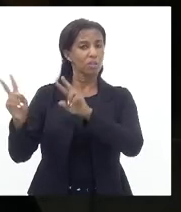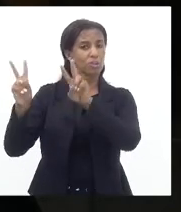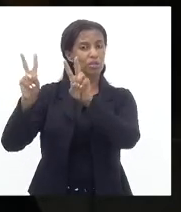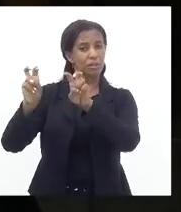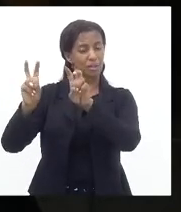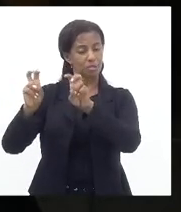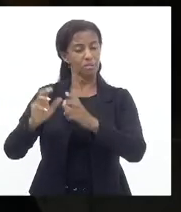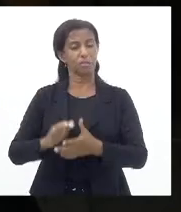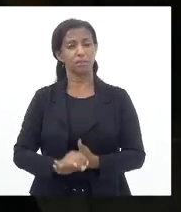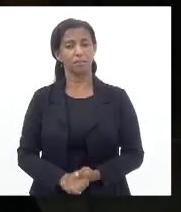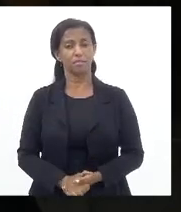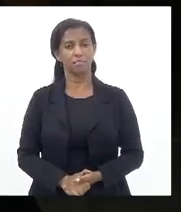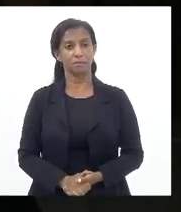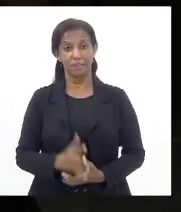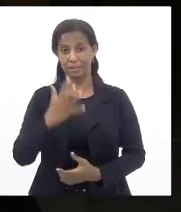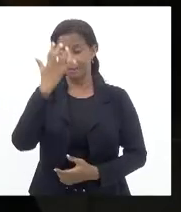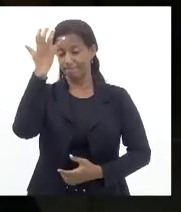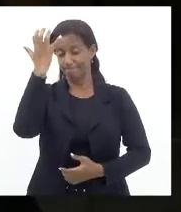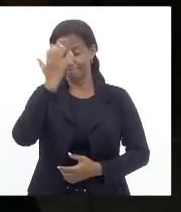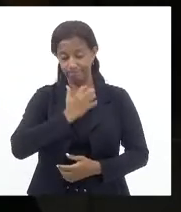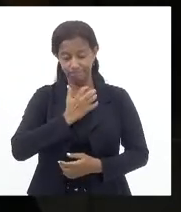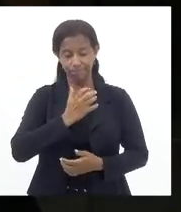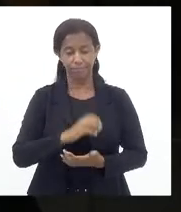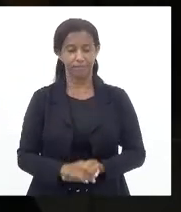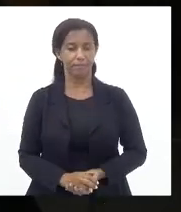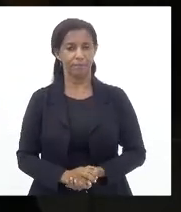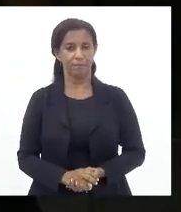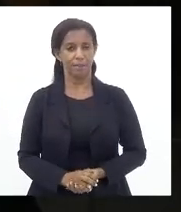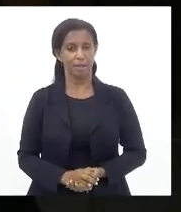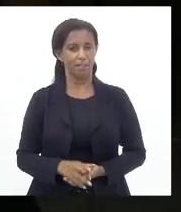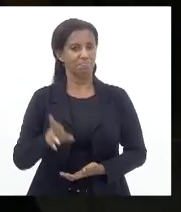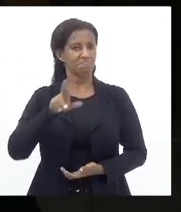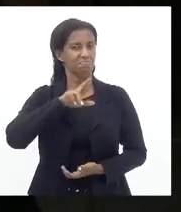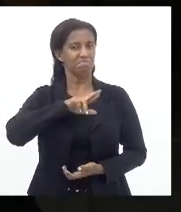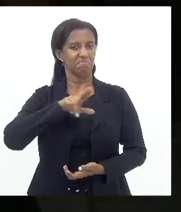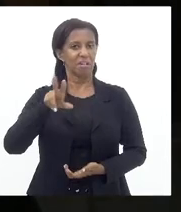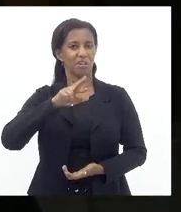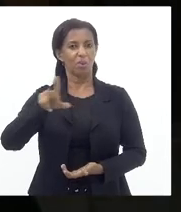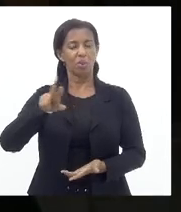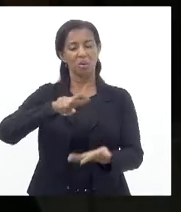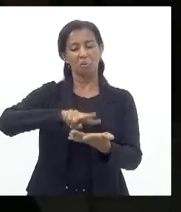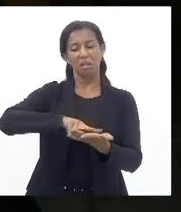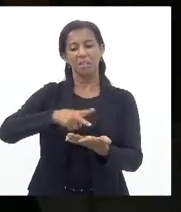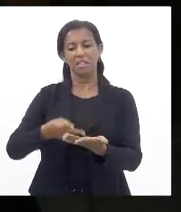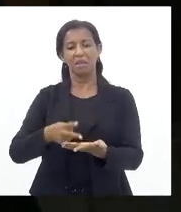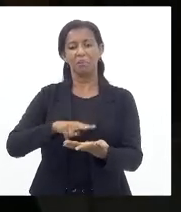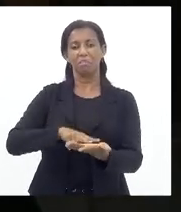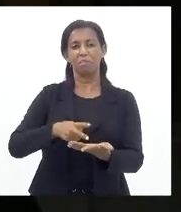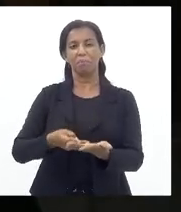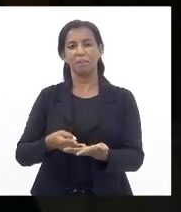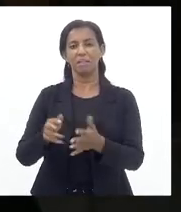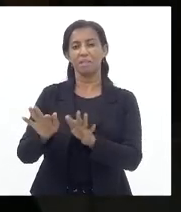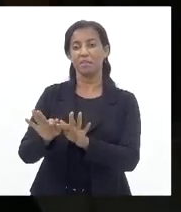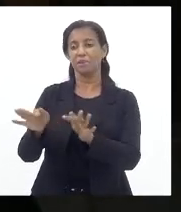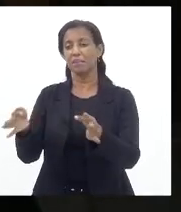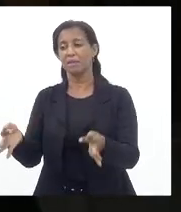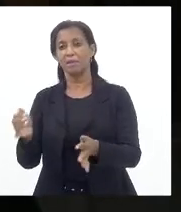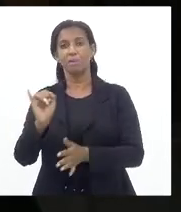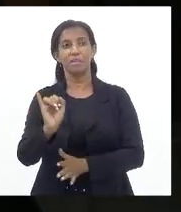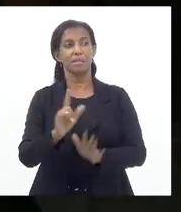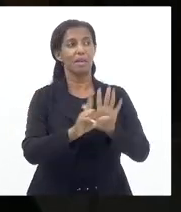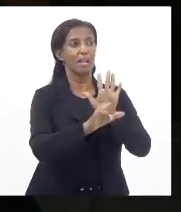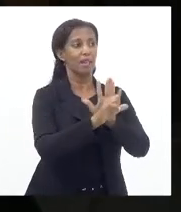Muito sérios Que não são Umas meras Interpretações Se a lei Tem um